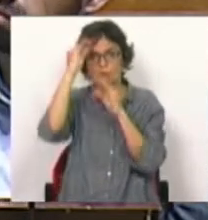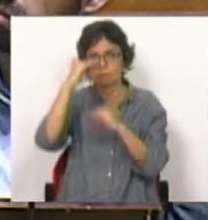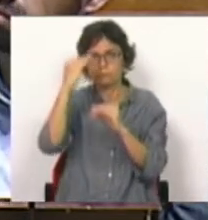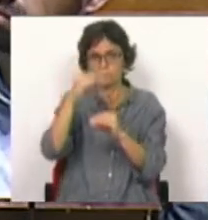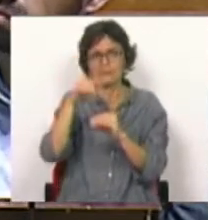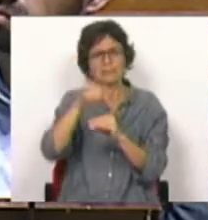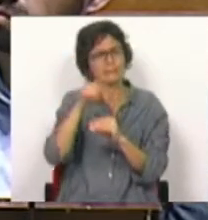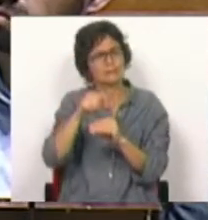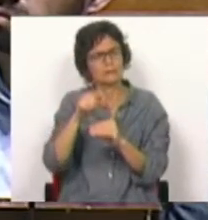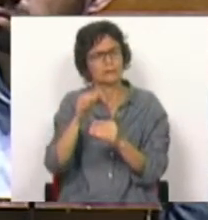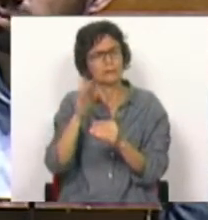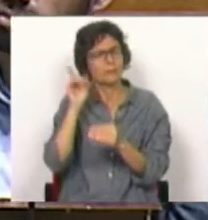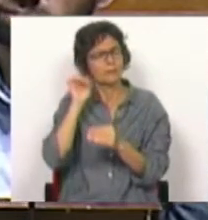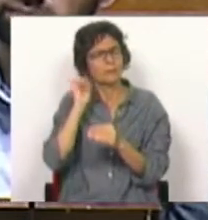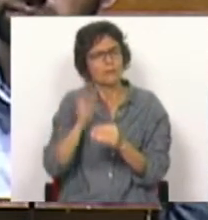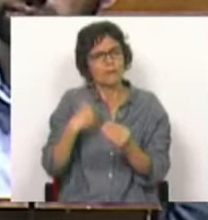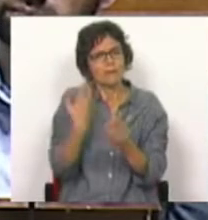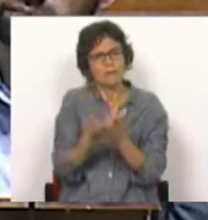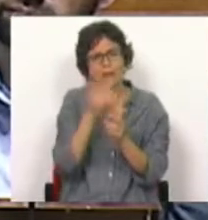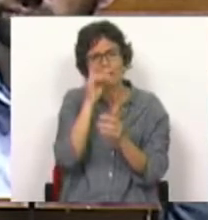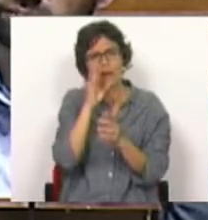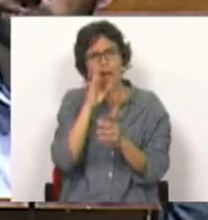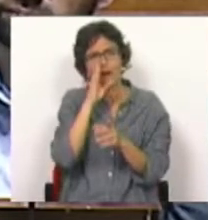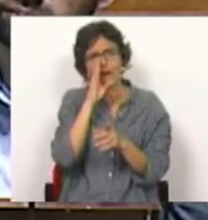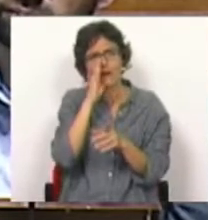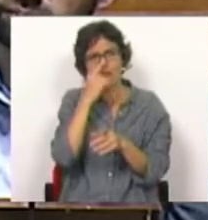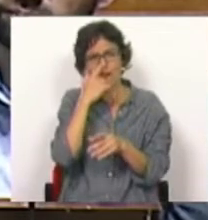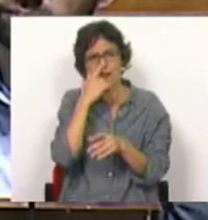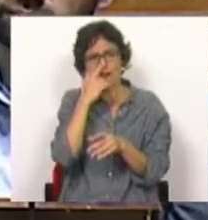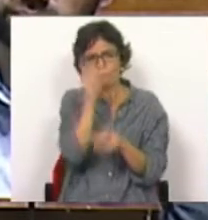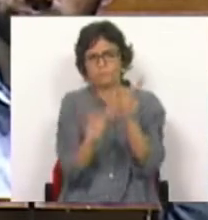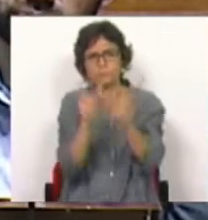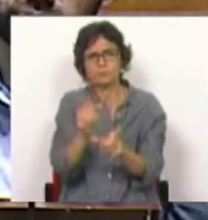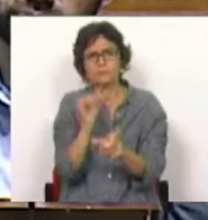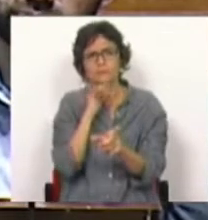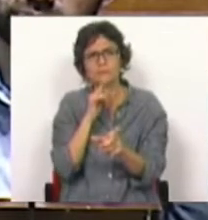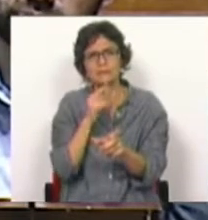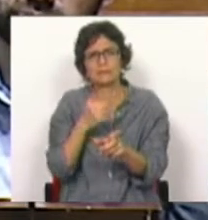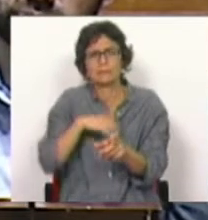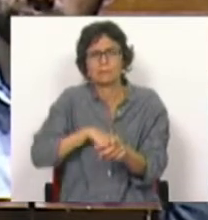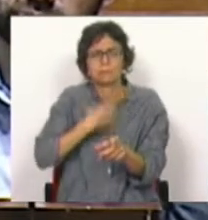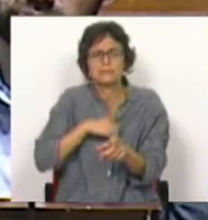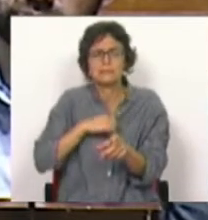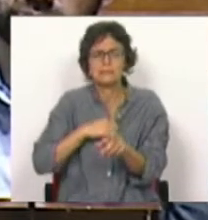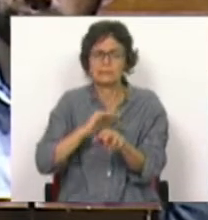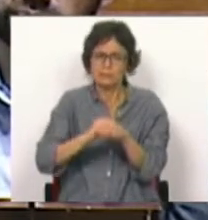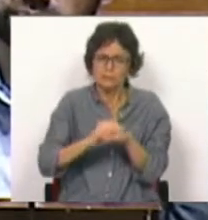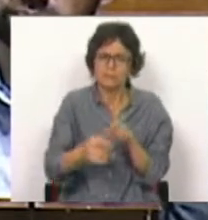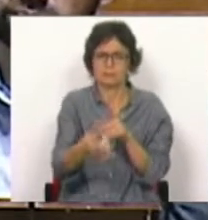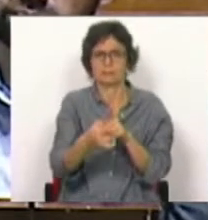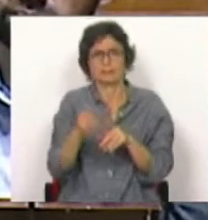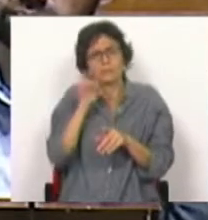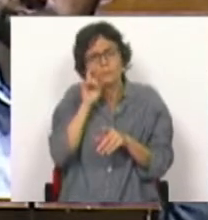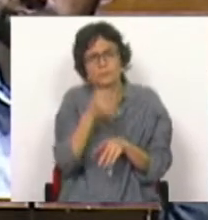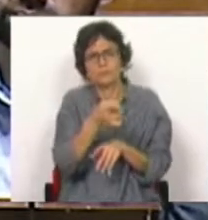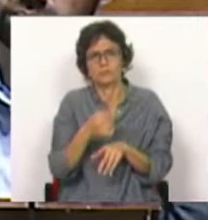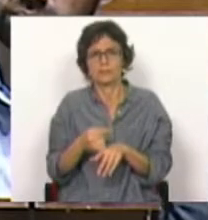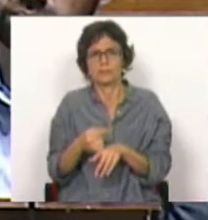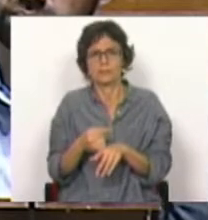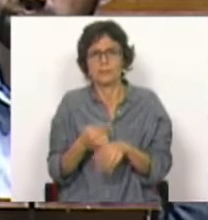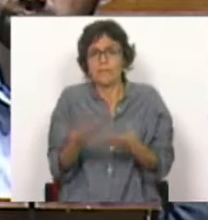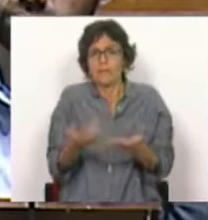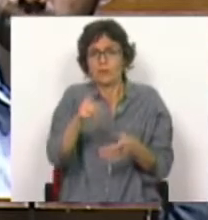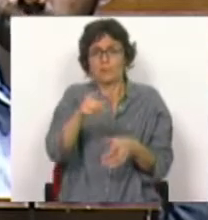pessoas se sentissem, que a comunidade escolar se sentisse acarinhada, se sentisse protegida e não se sentisse discriminada, que é a situação que neste momento